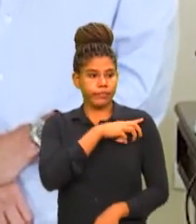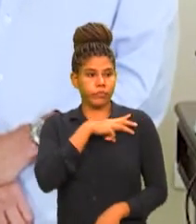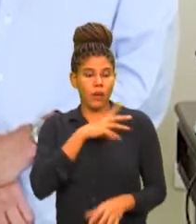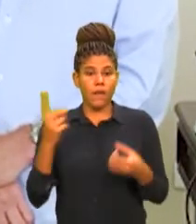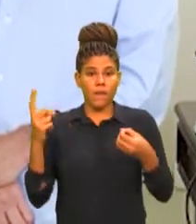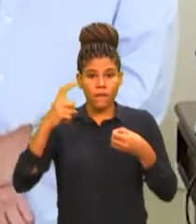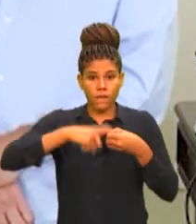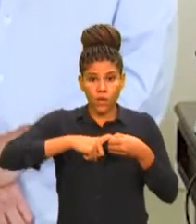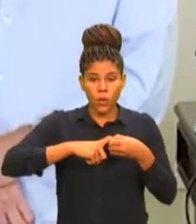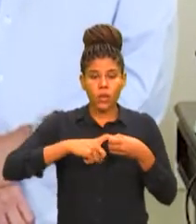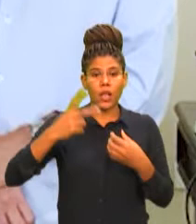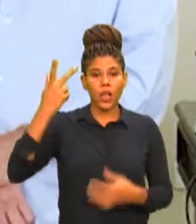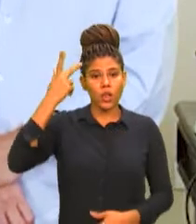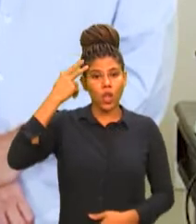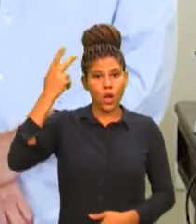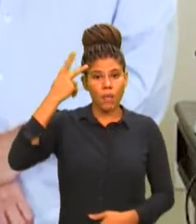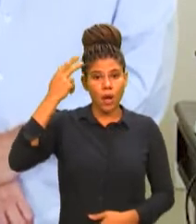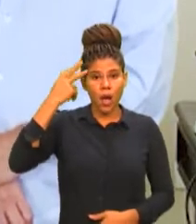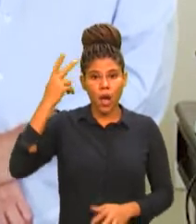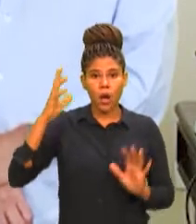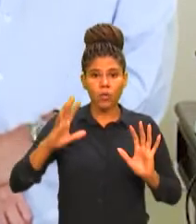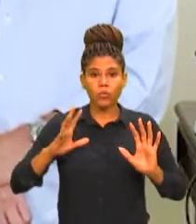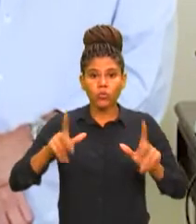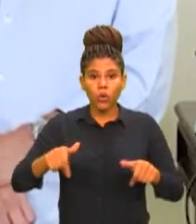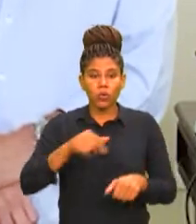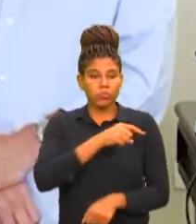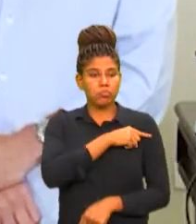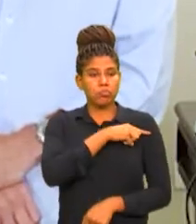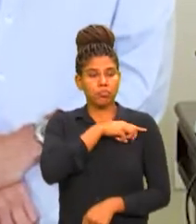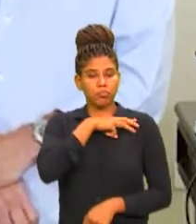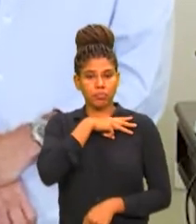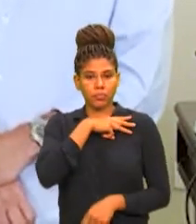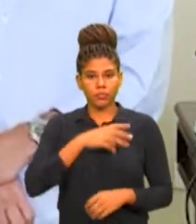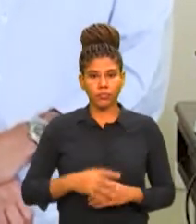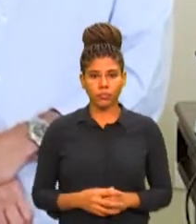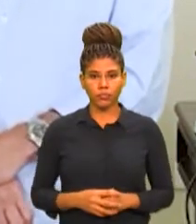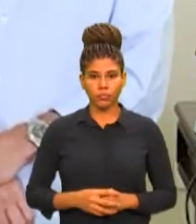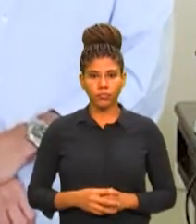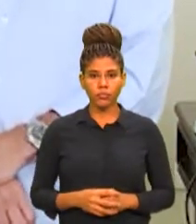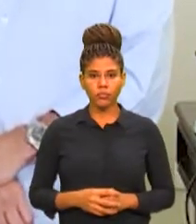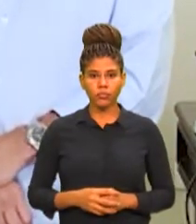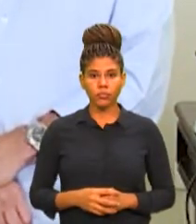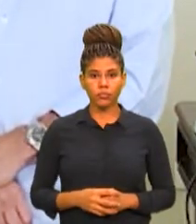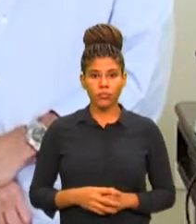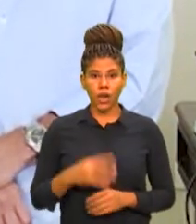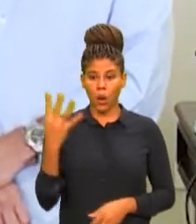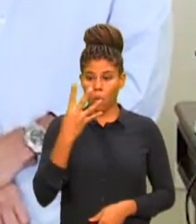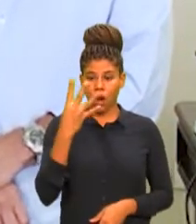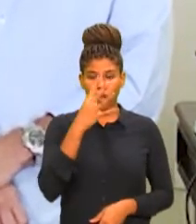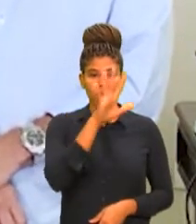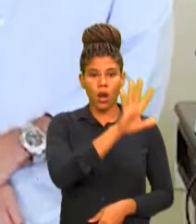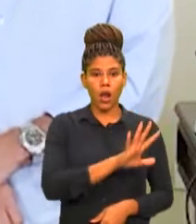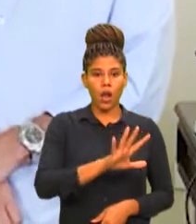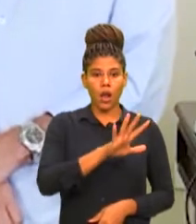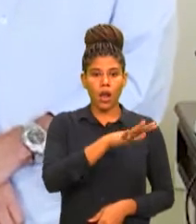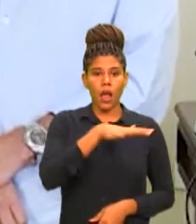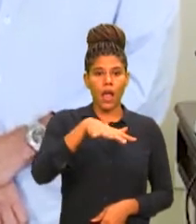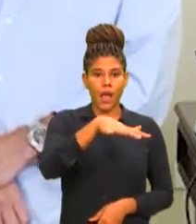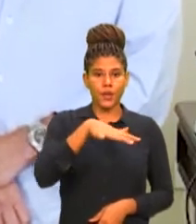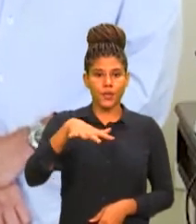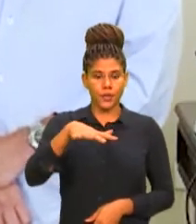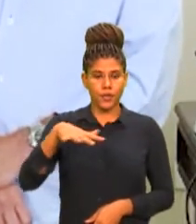funcionar em todas as suas séries. Então isso vale para as quatro regiões, tanto para,